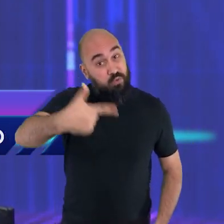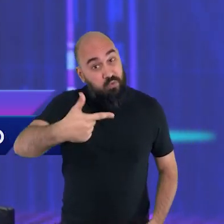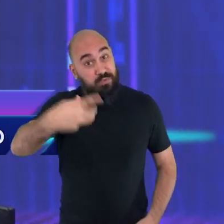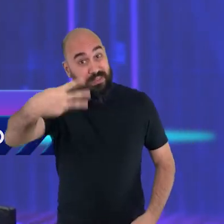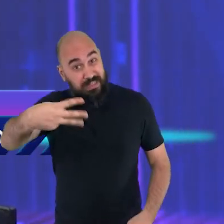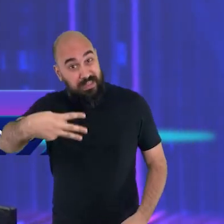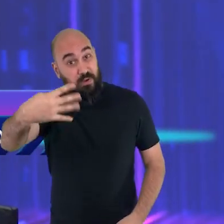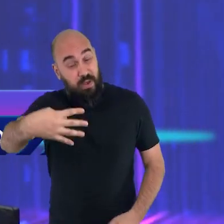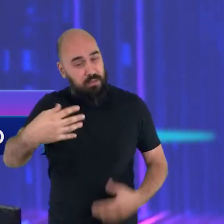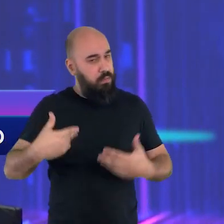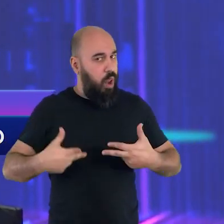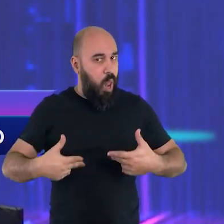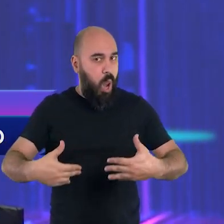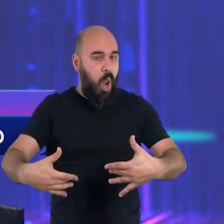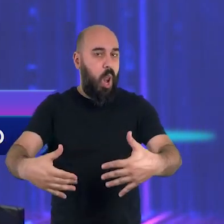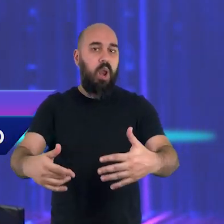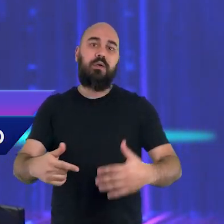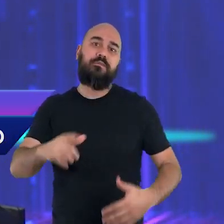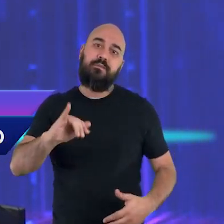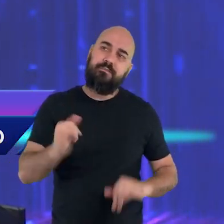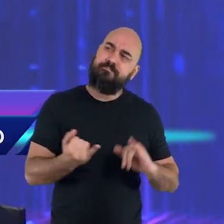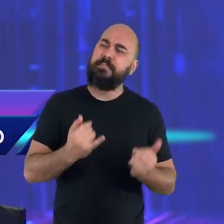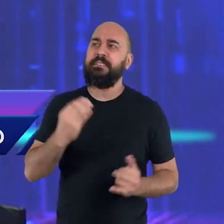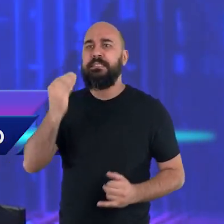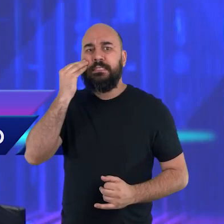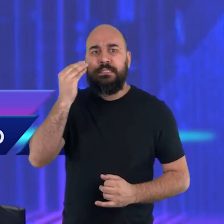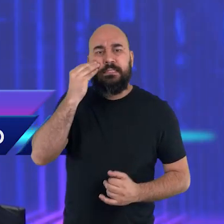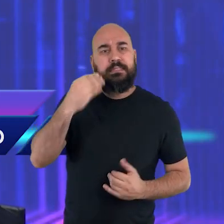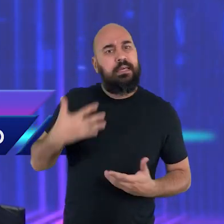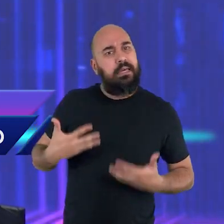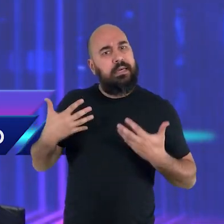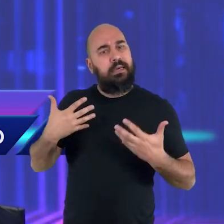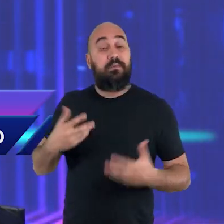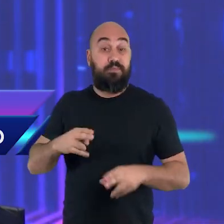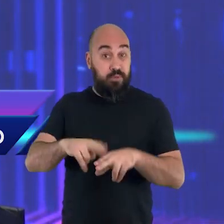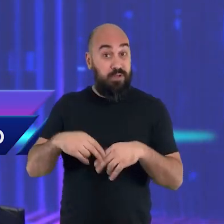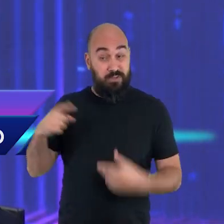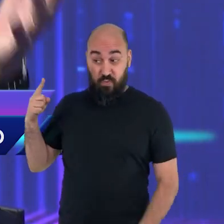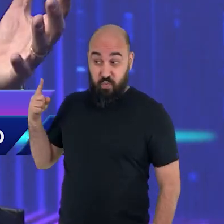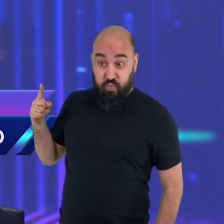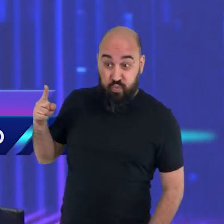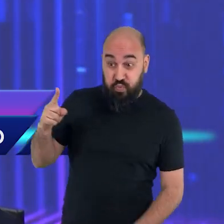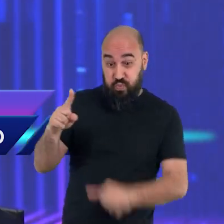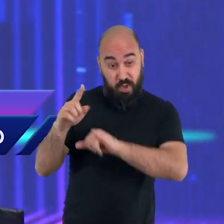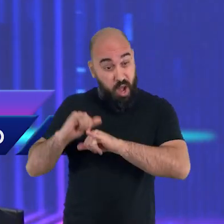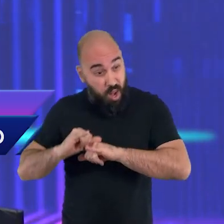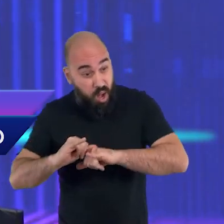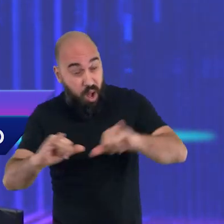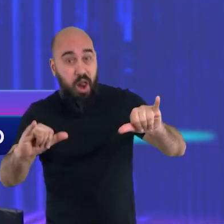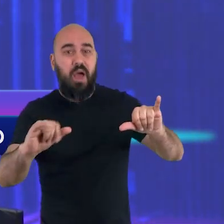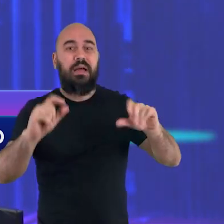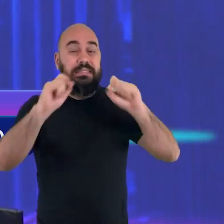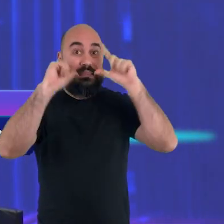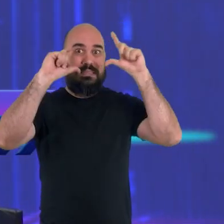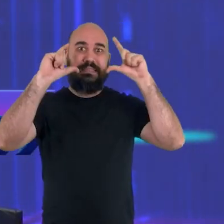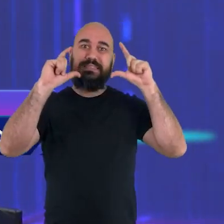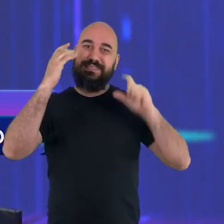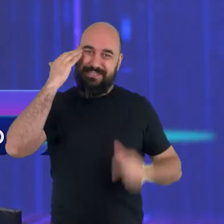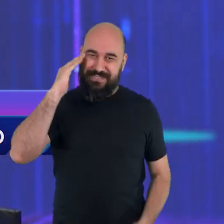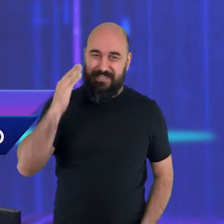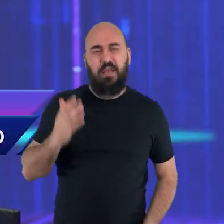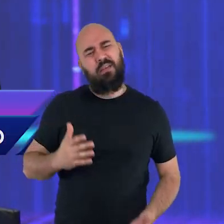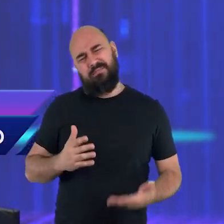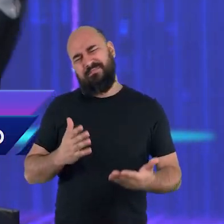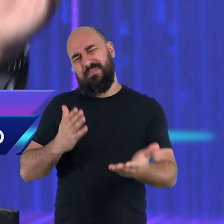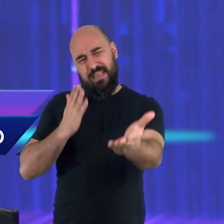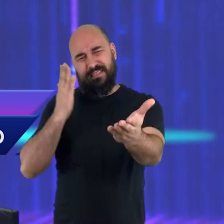anjo está dizendo na sua mensagem final. Há muitas pessoas que acreditam que esse mundo veio do nada. Que